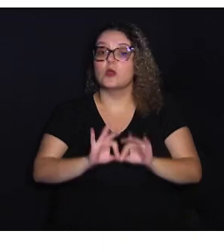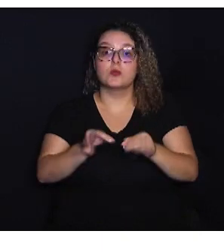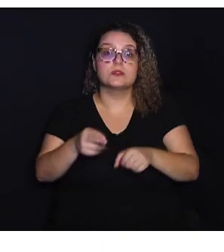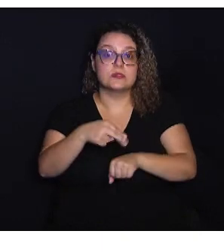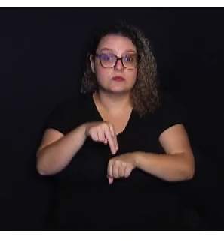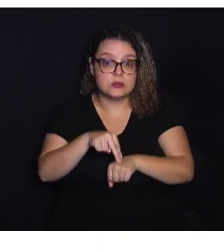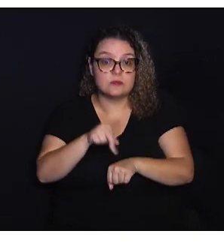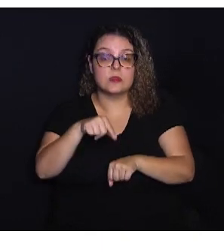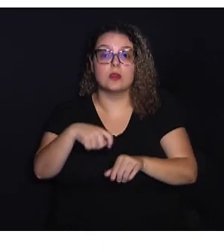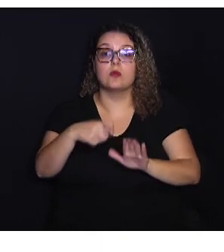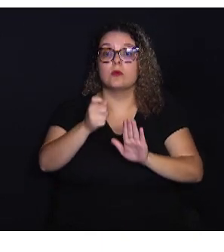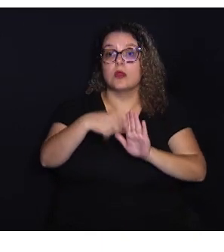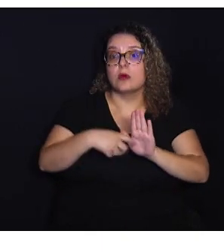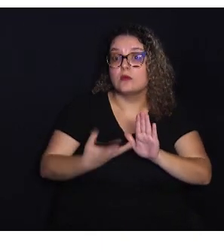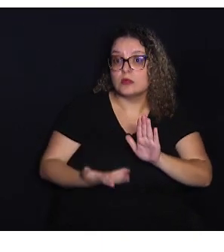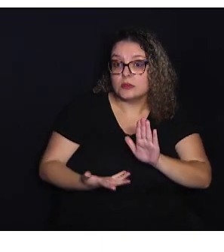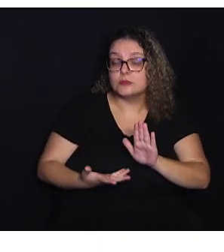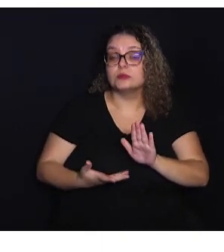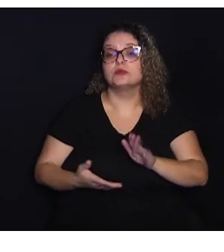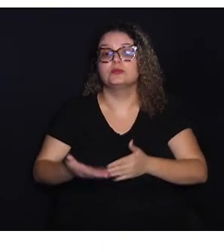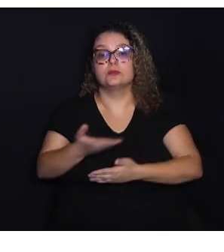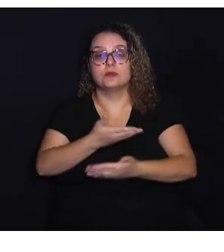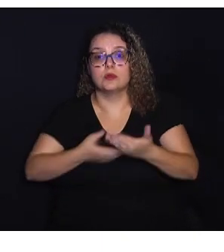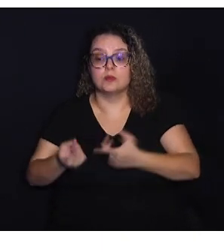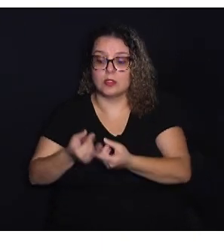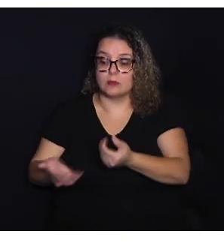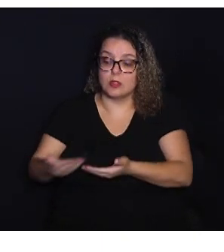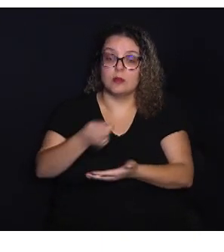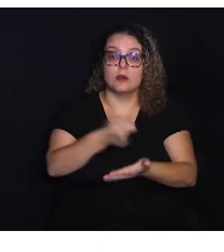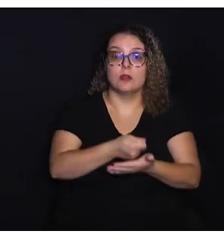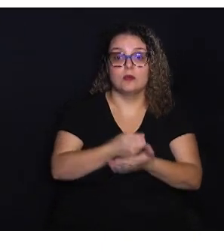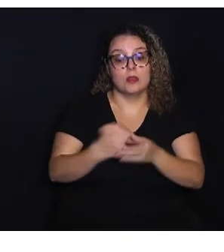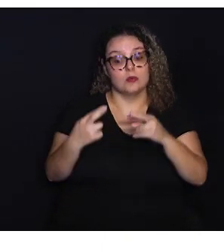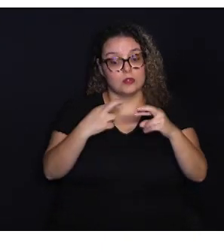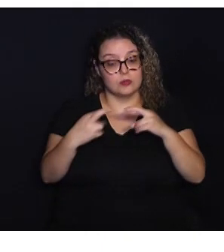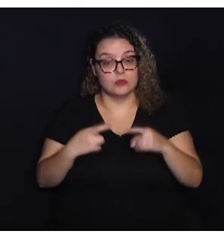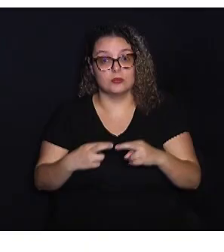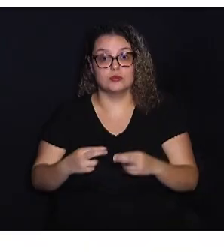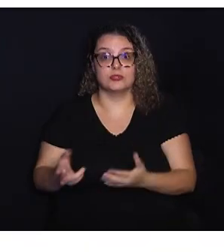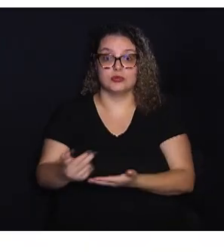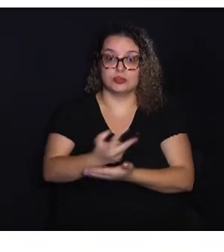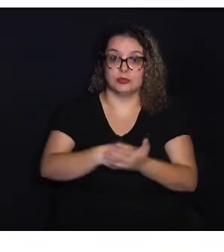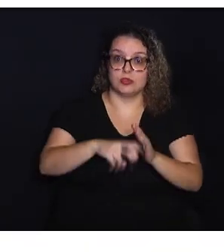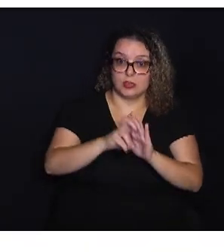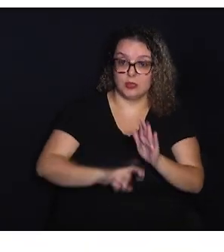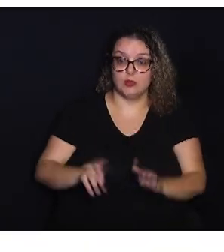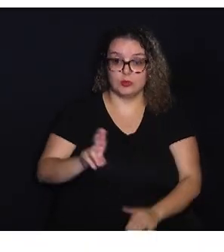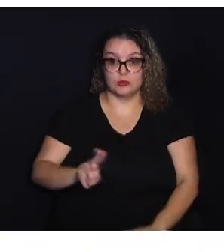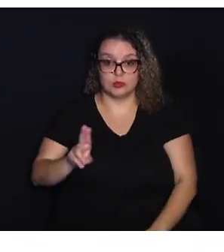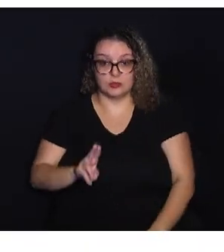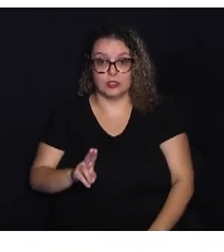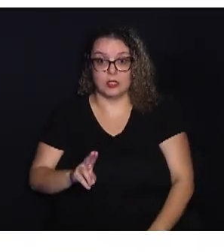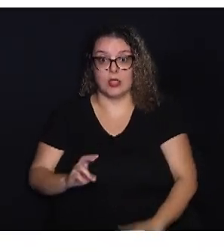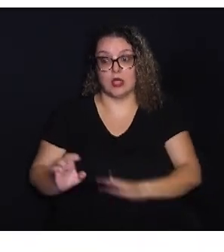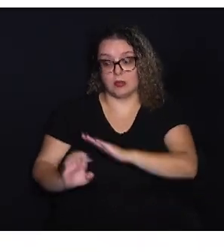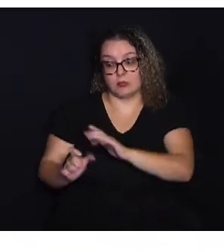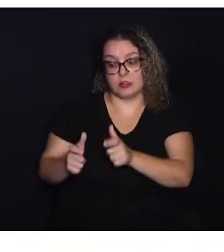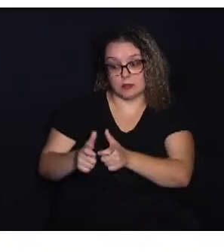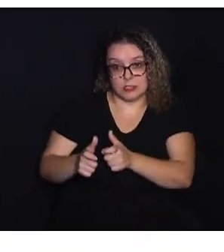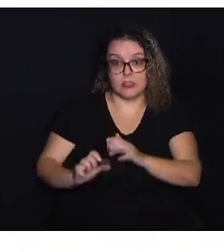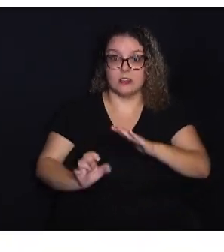O Simples Nacional é um regime compartilhado de arrecadação, cobrança e fiscalização de tributos aplicável a